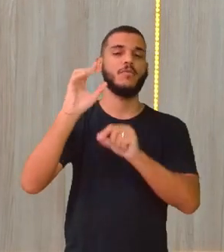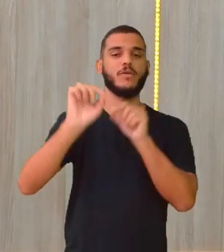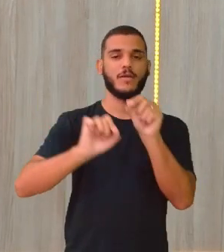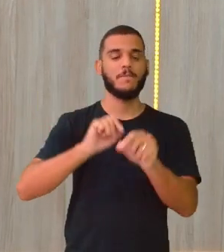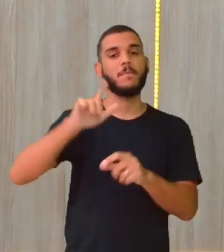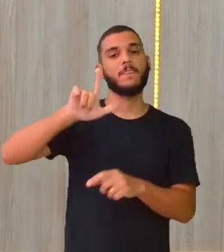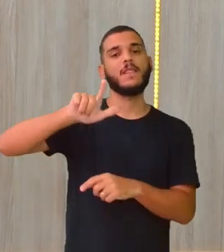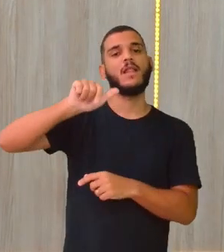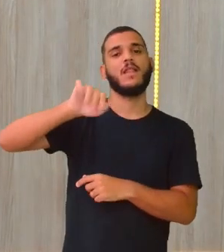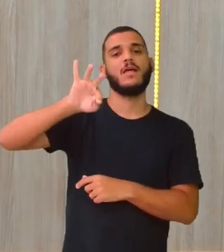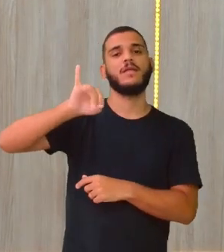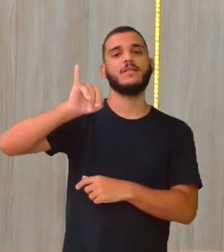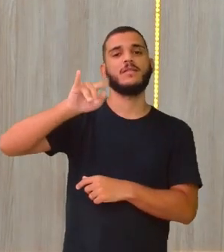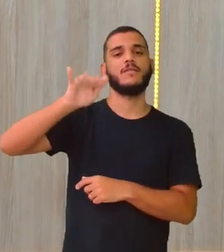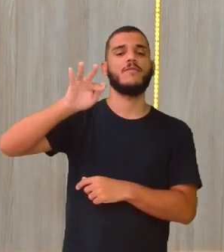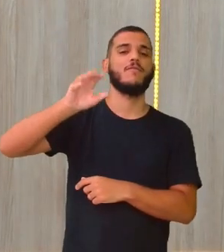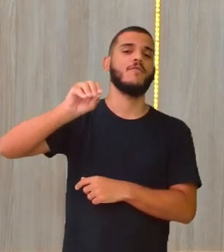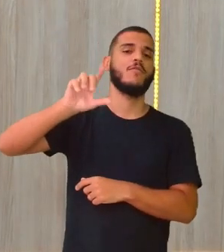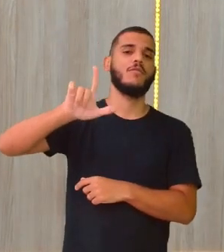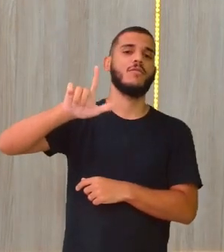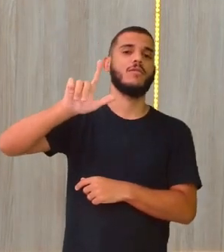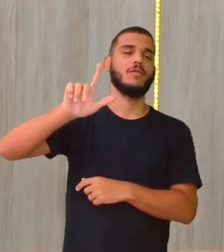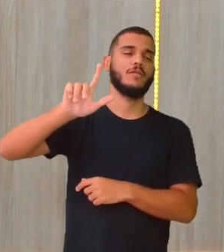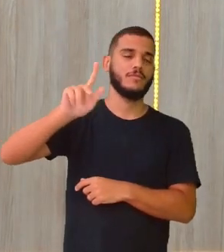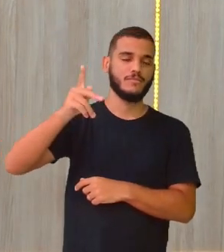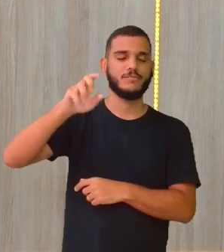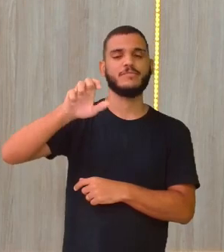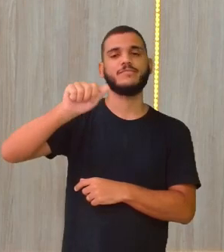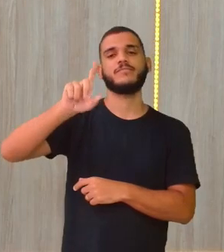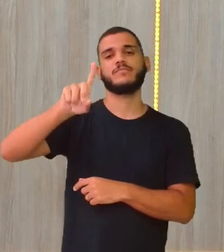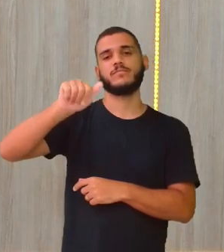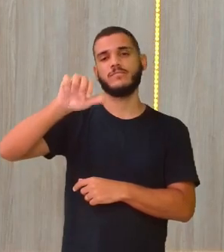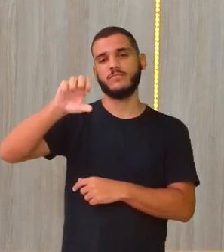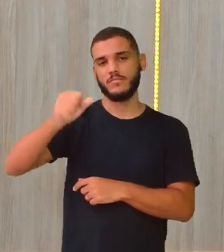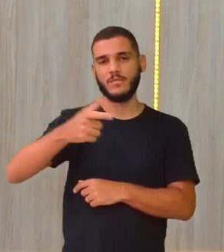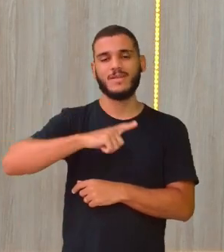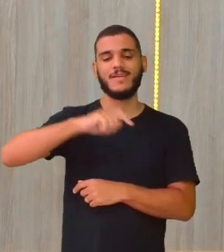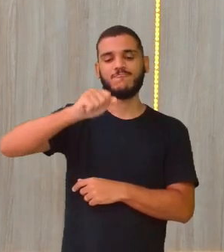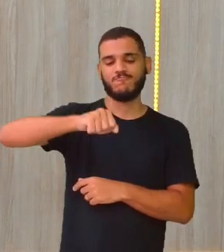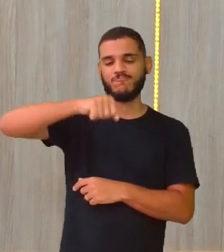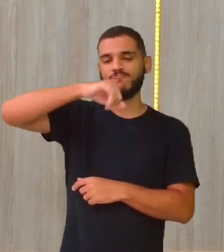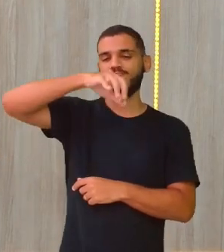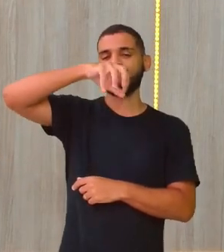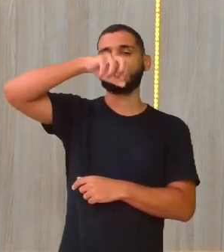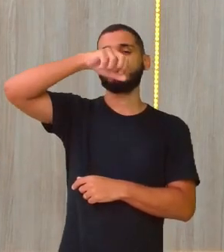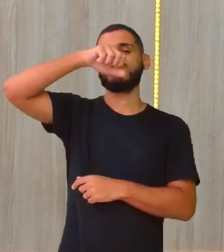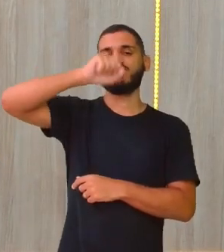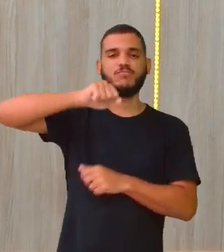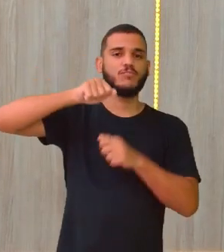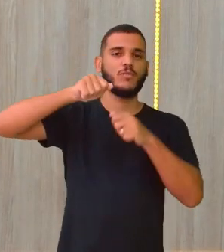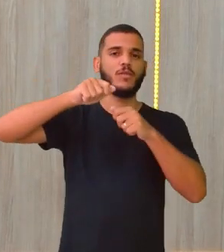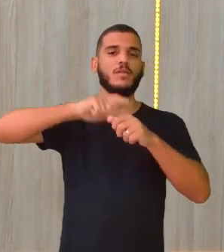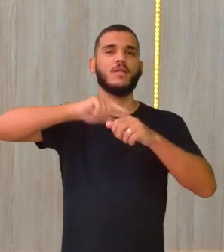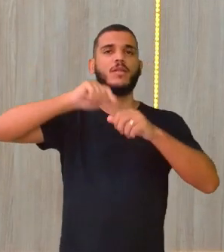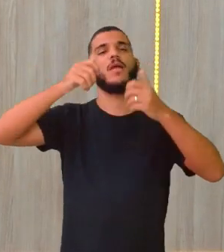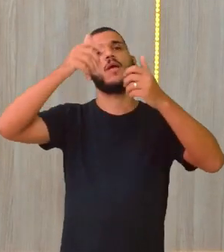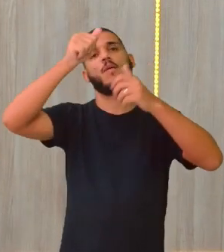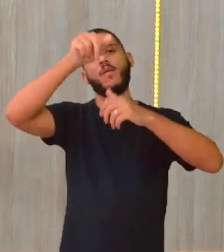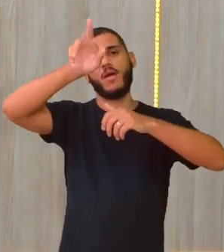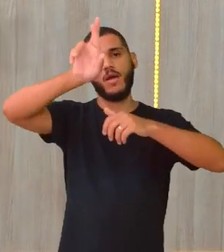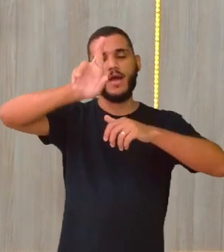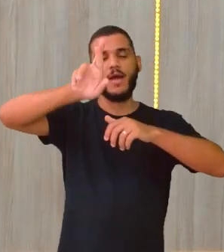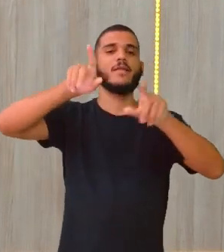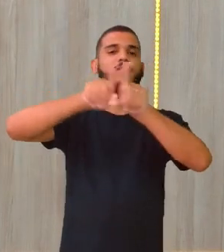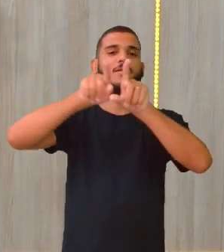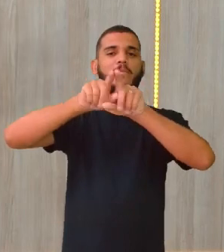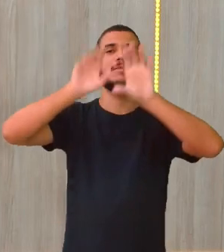Latifoleadas, aí vai estar transpirando bastante, né? Soltando humildade para o ar, surgiu os rios